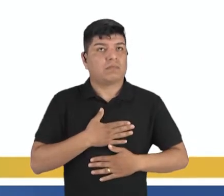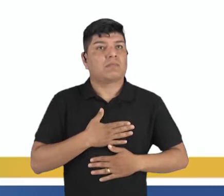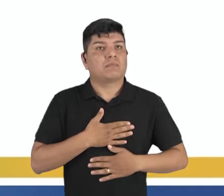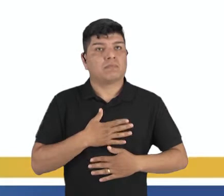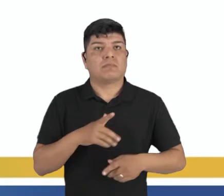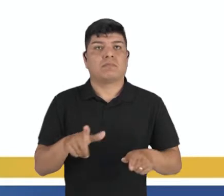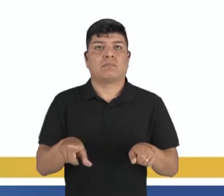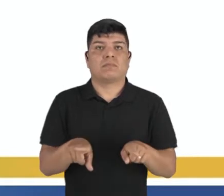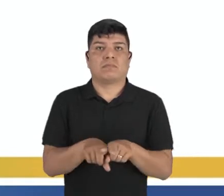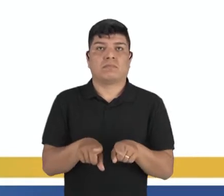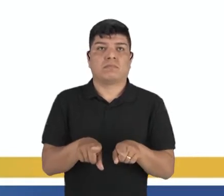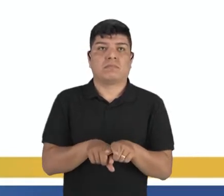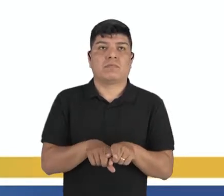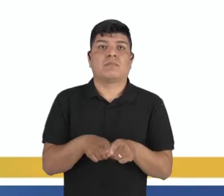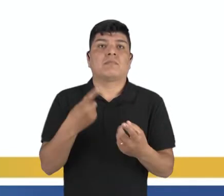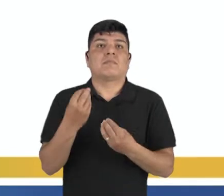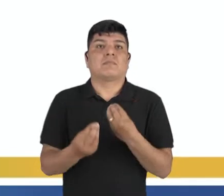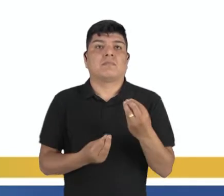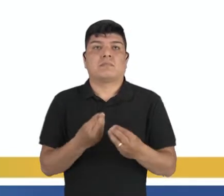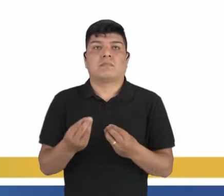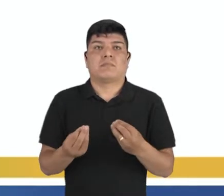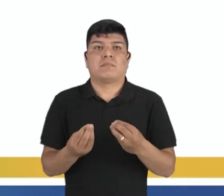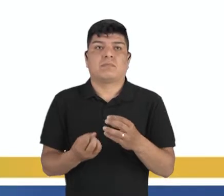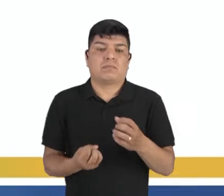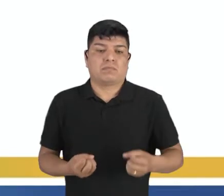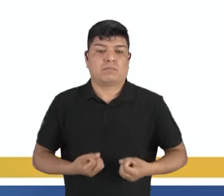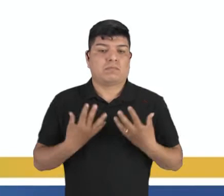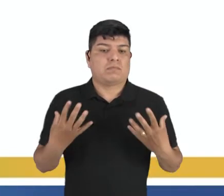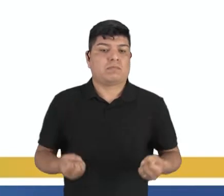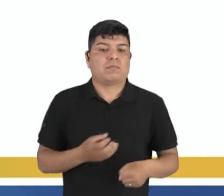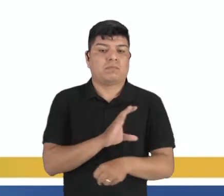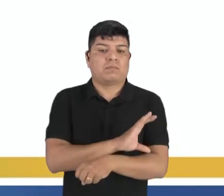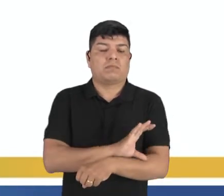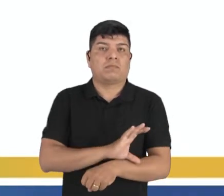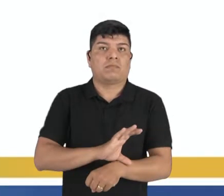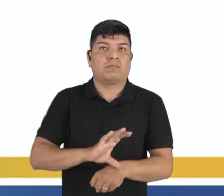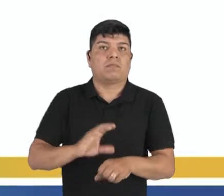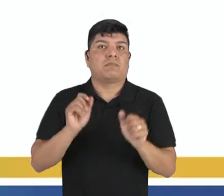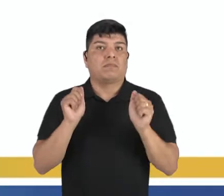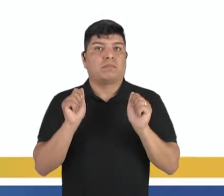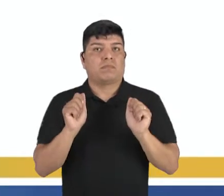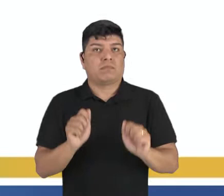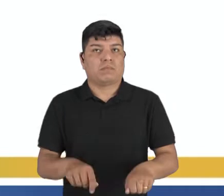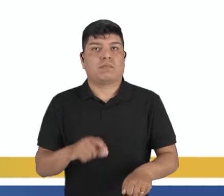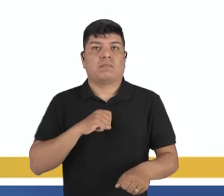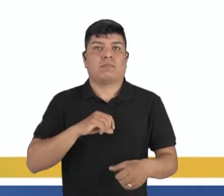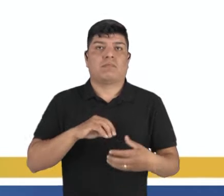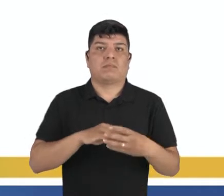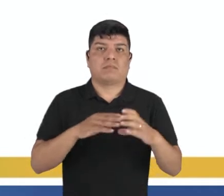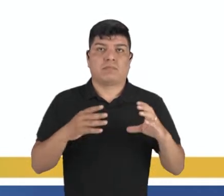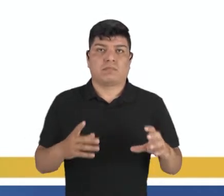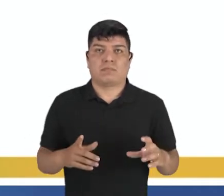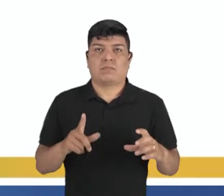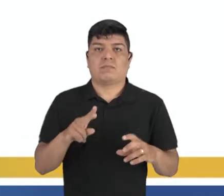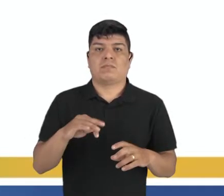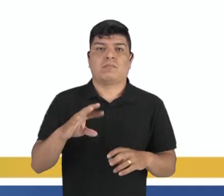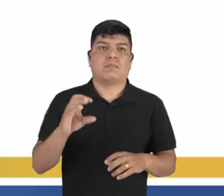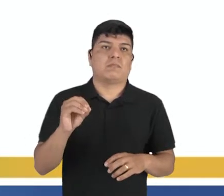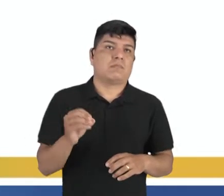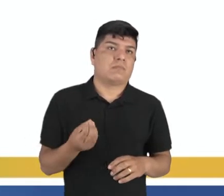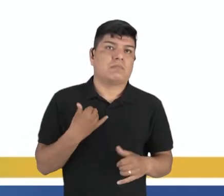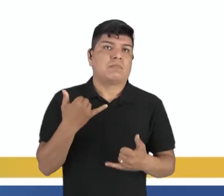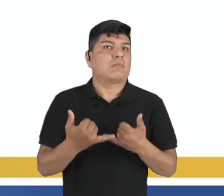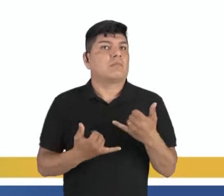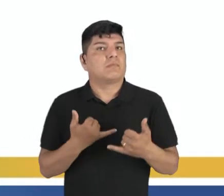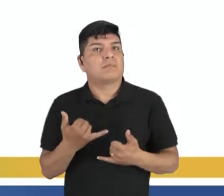constituem-se como manifestações culturais. Elas podem ter caráter lúdico, como os